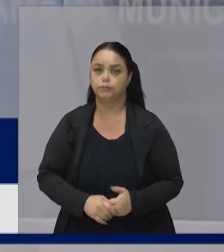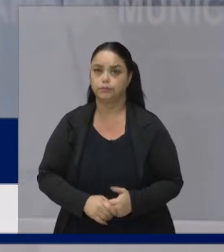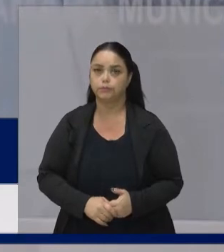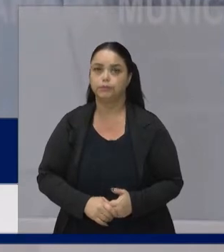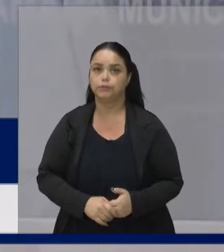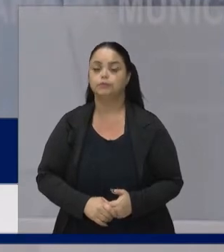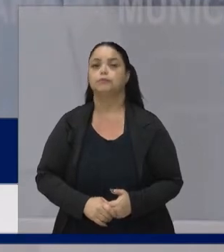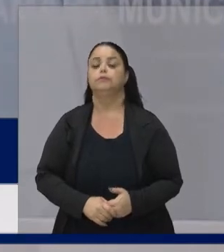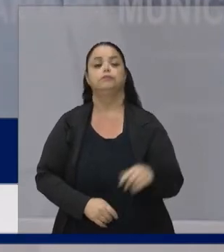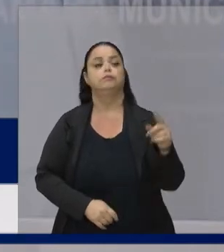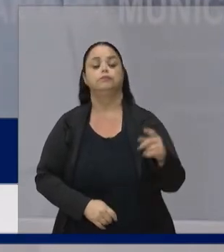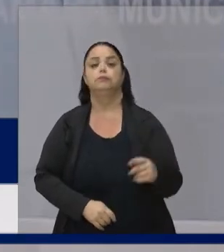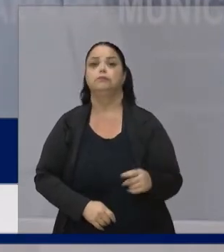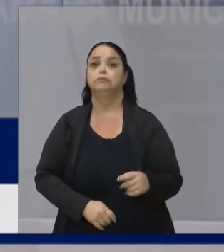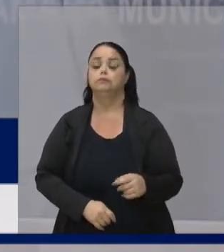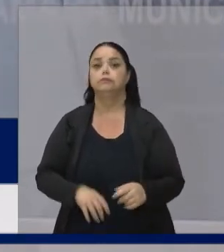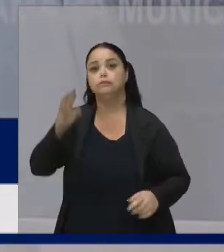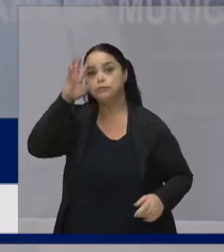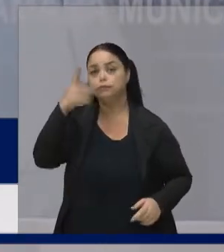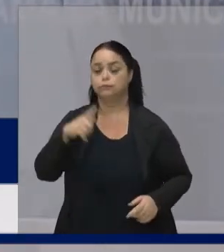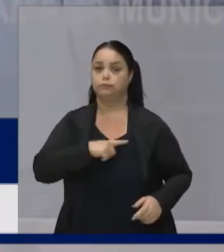São escolhas que a gente faz